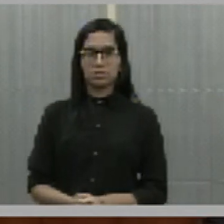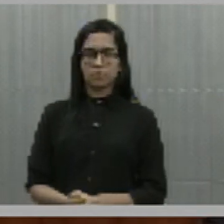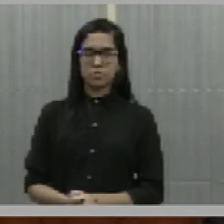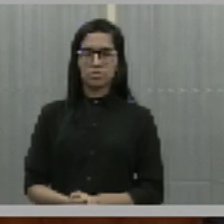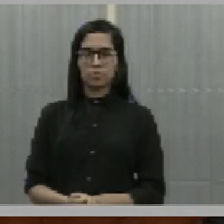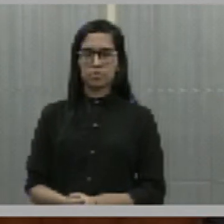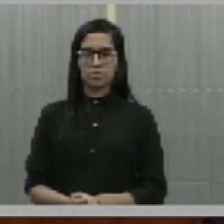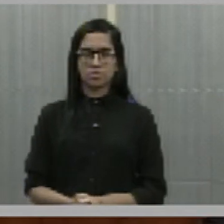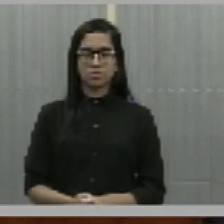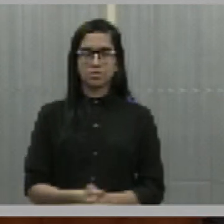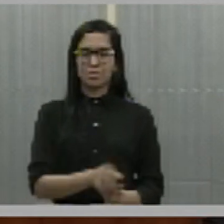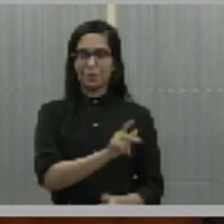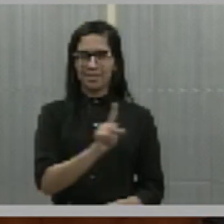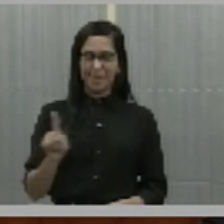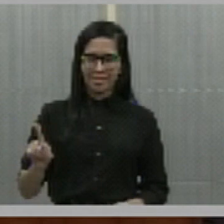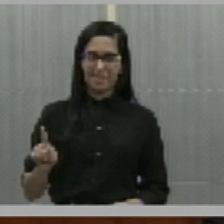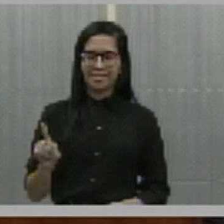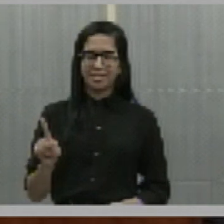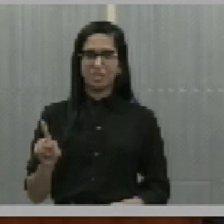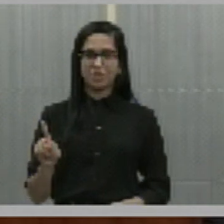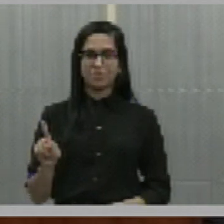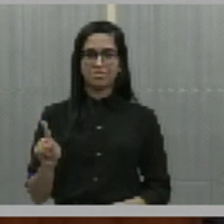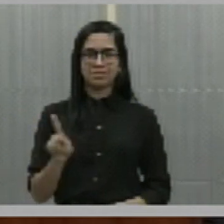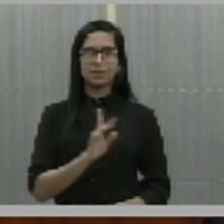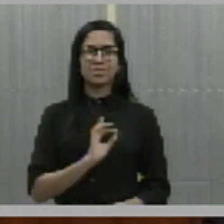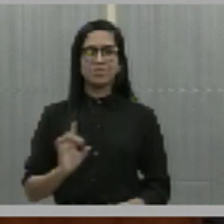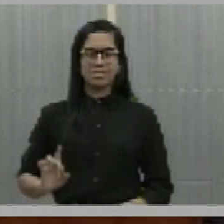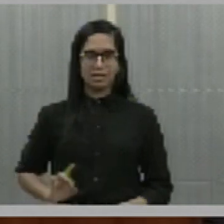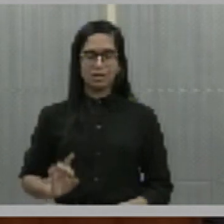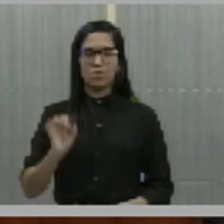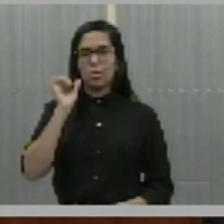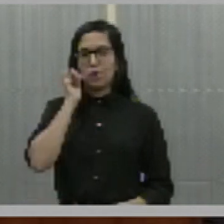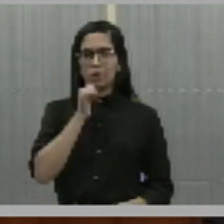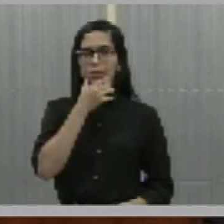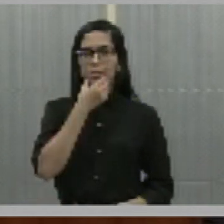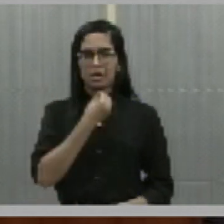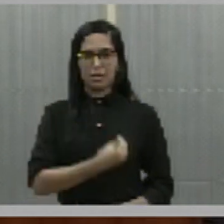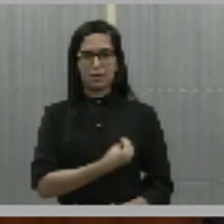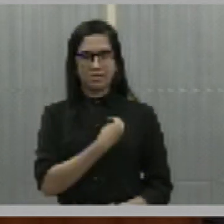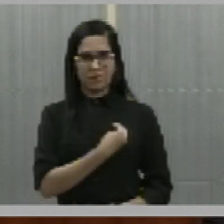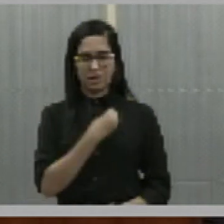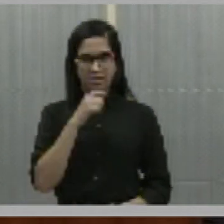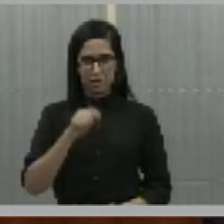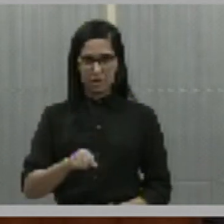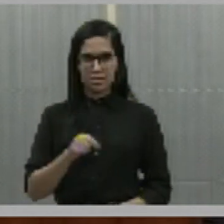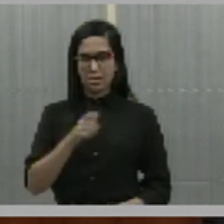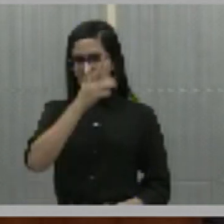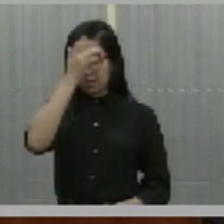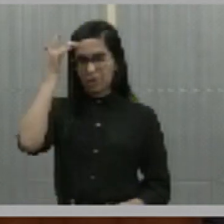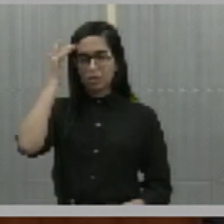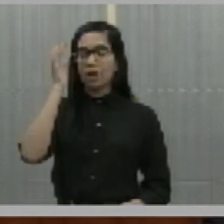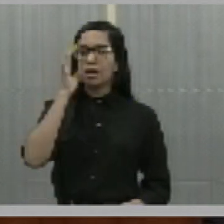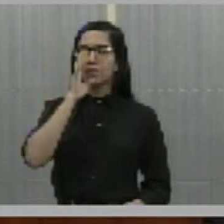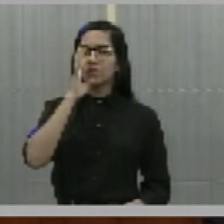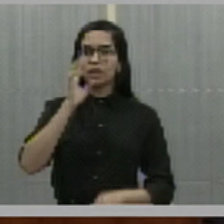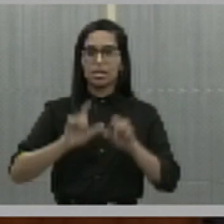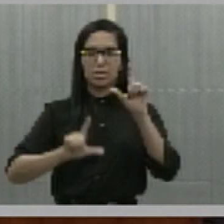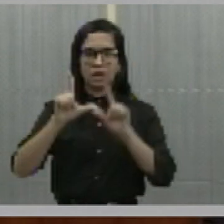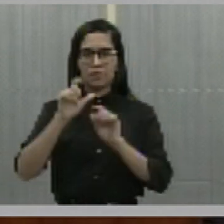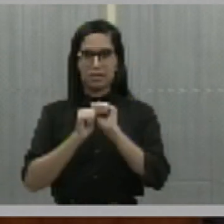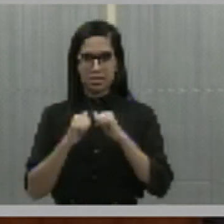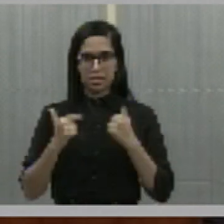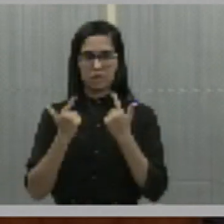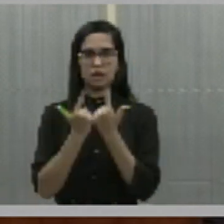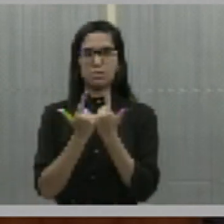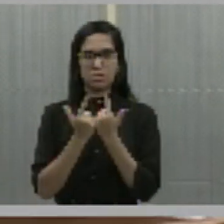Senhor presidente, senhores deputados, senhoras deputadas, telespectadores da TV Assembleia,